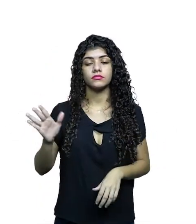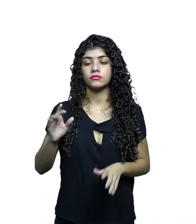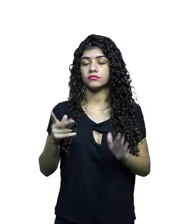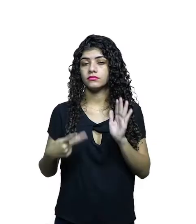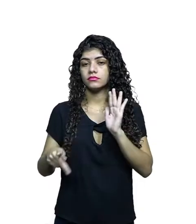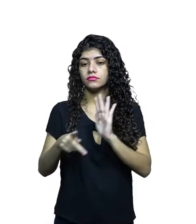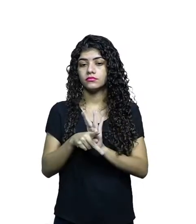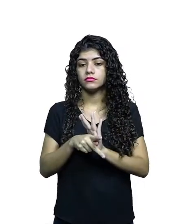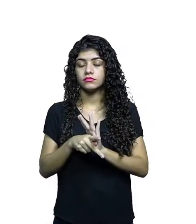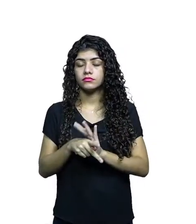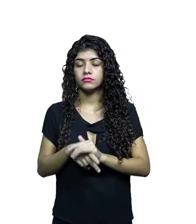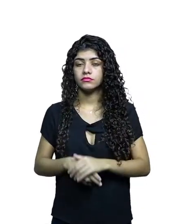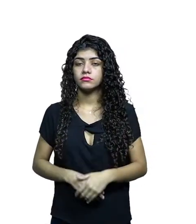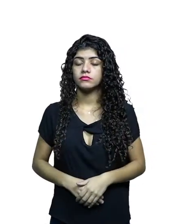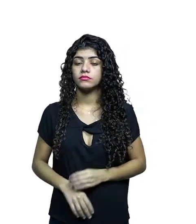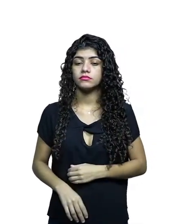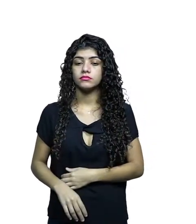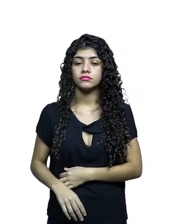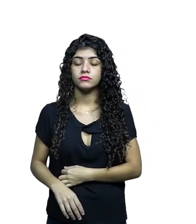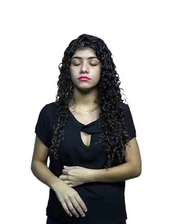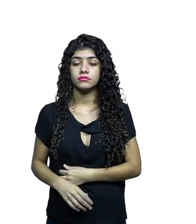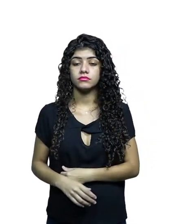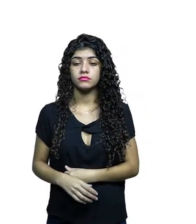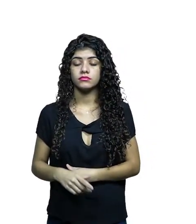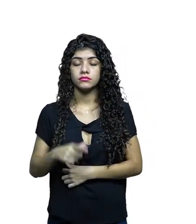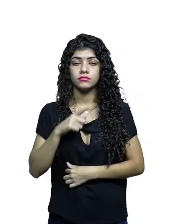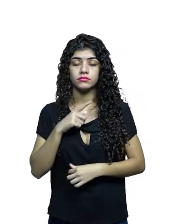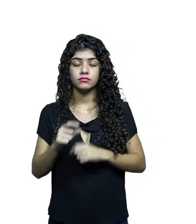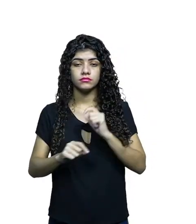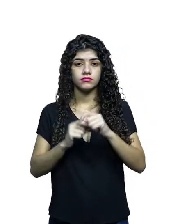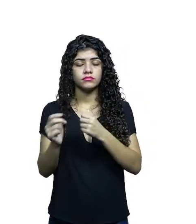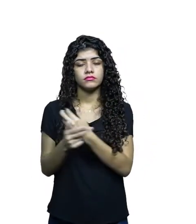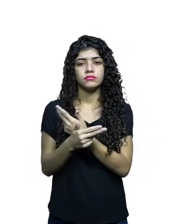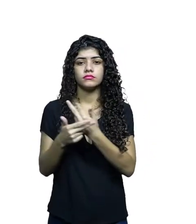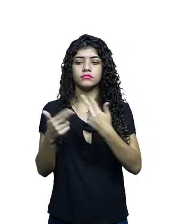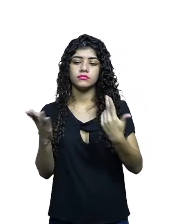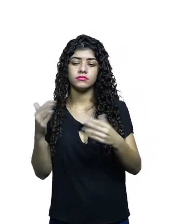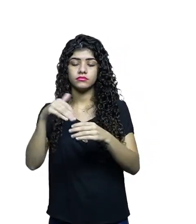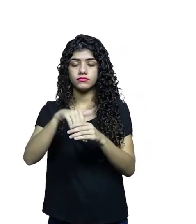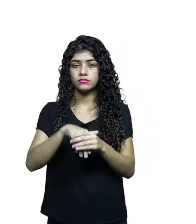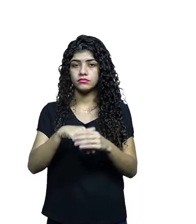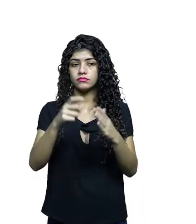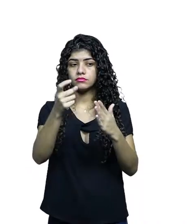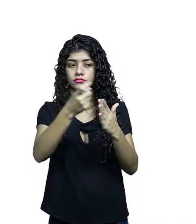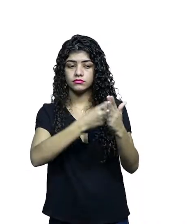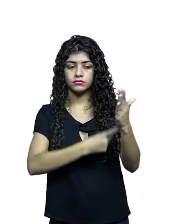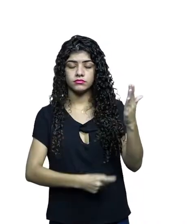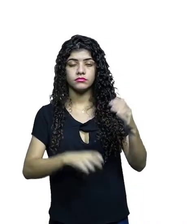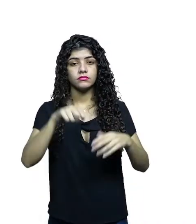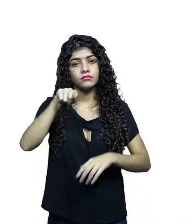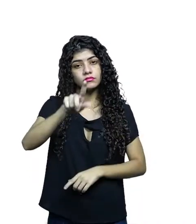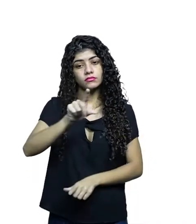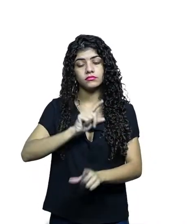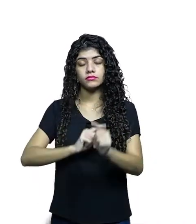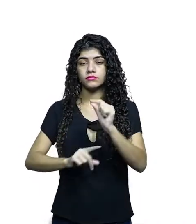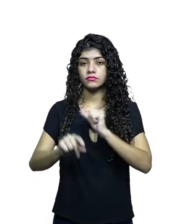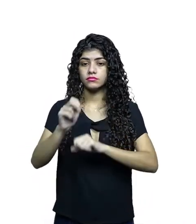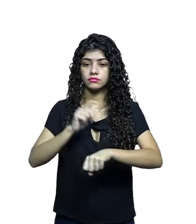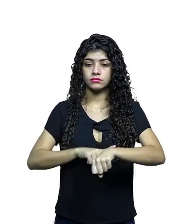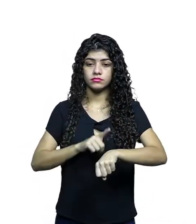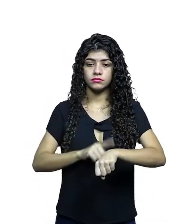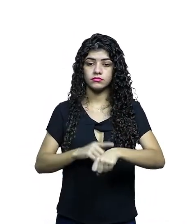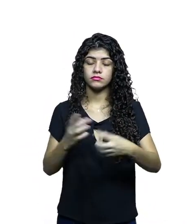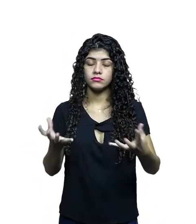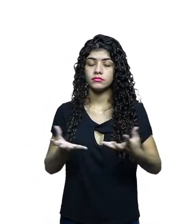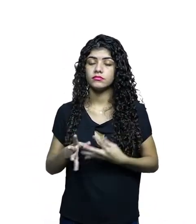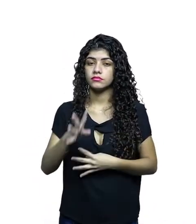-definido, programas pré-definidos. O VOD não, existe um catálogo e dentro desse catálogo, você pode escolher